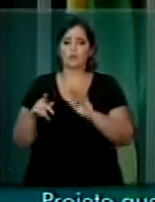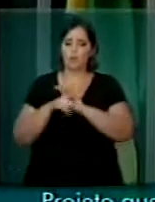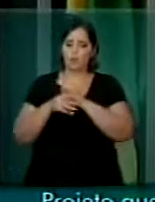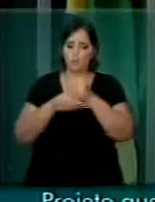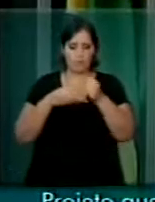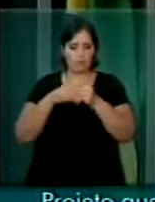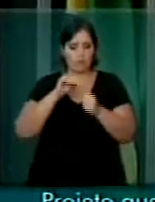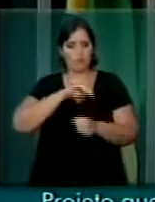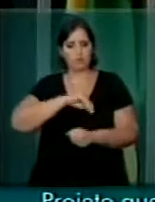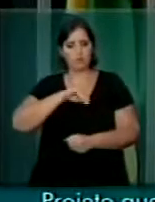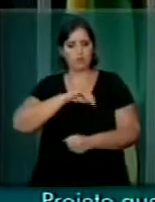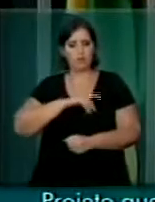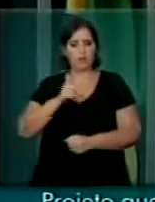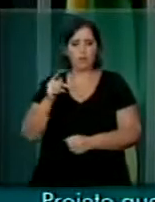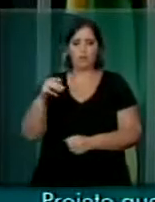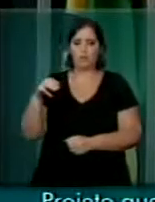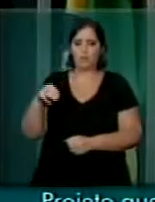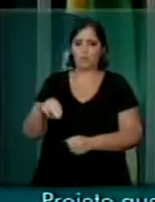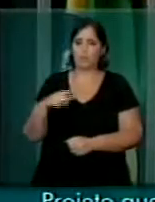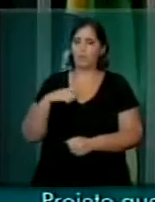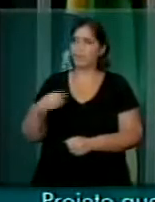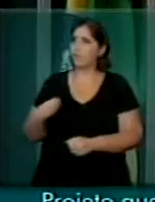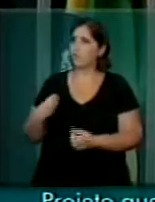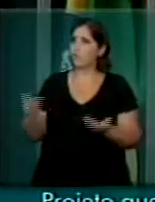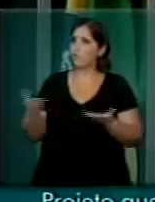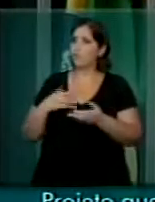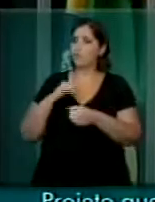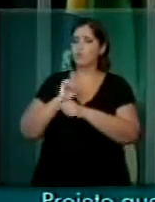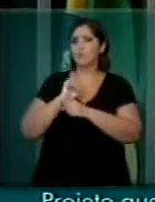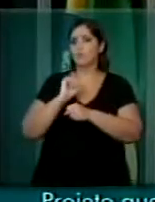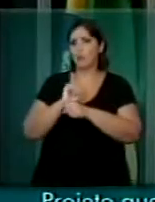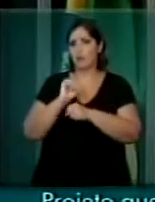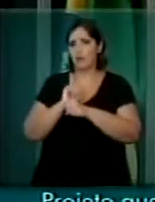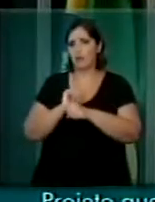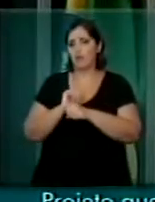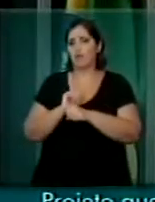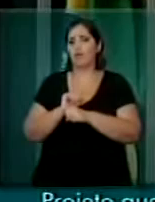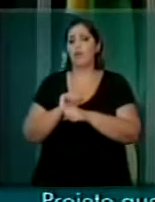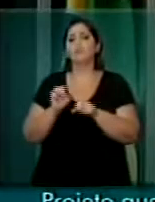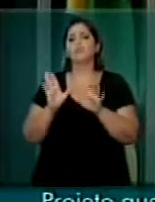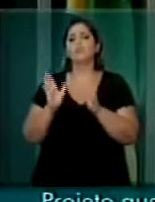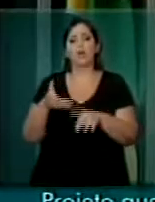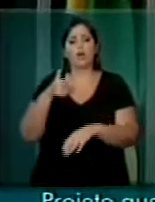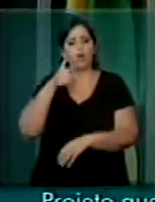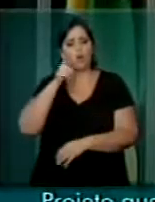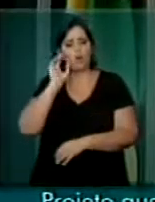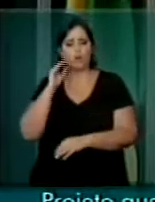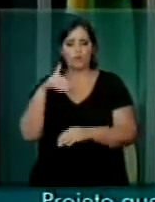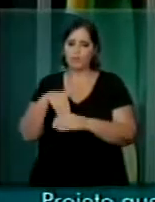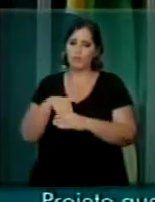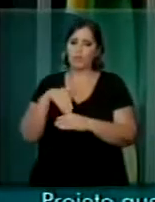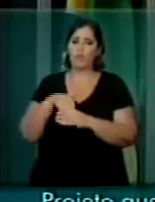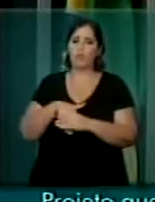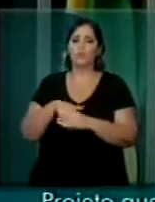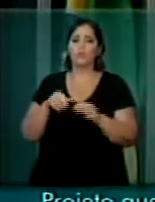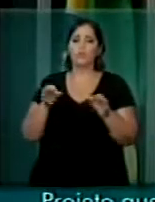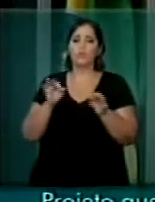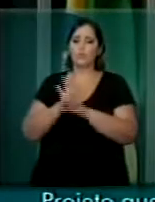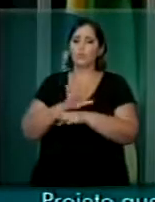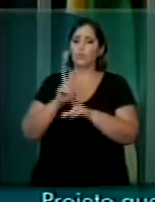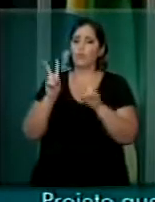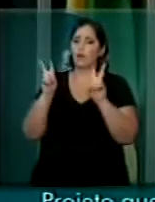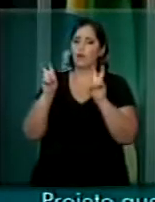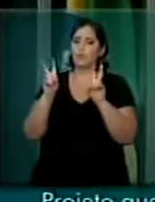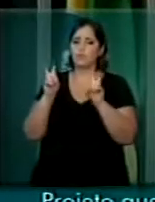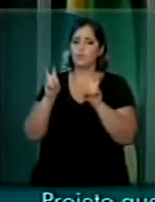piso salarial da Polícia Militar que está aqui aguardando e que teve ontem a votação naquilo